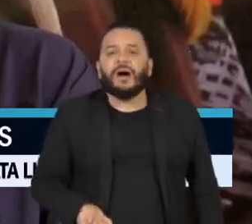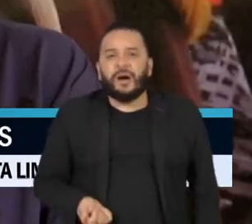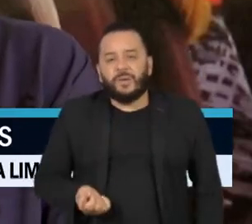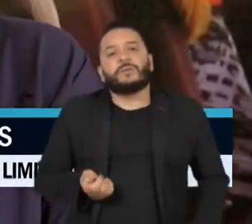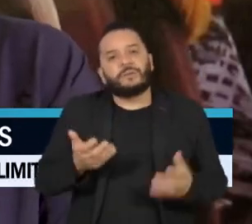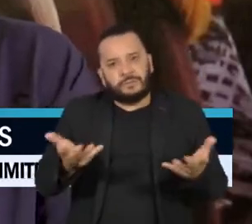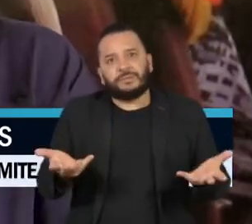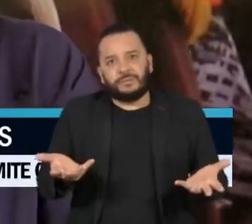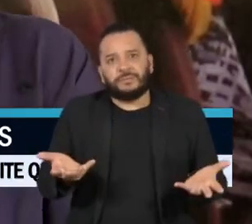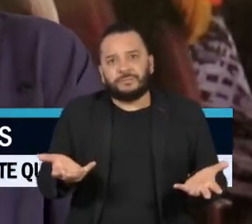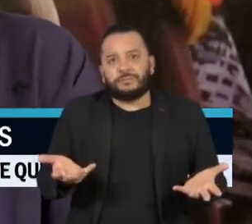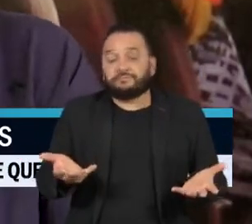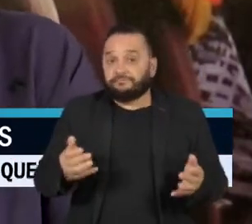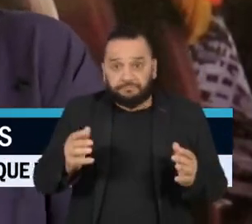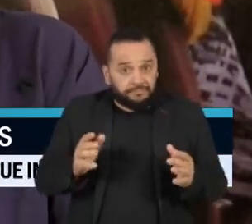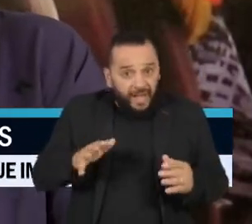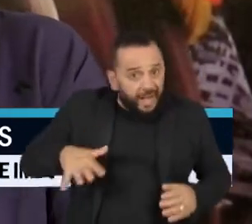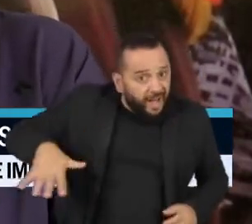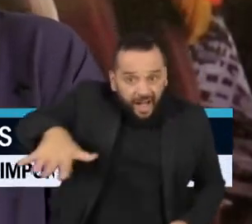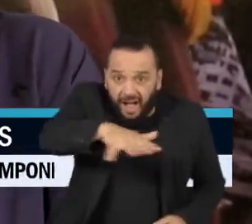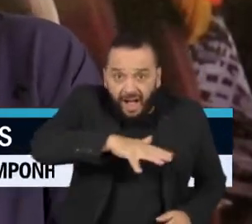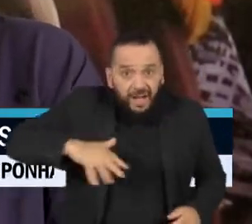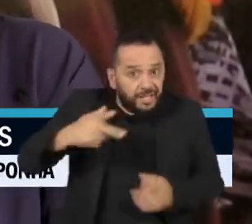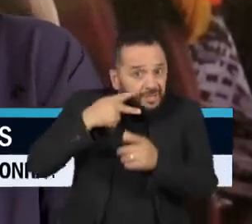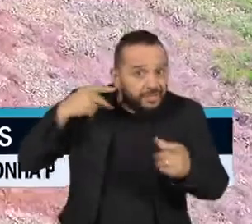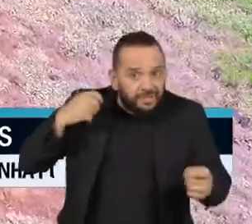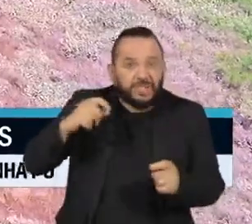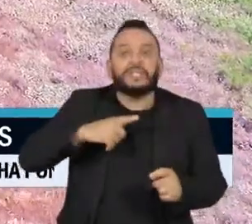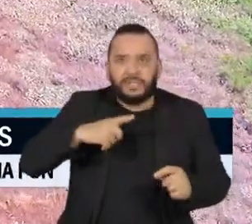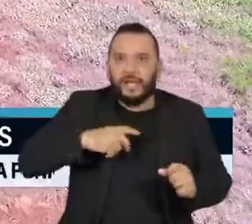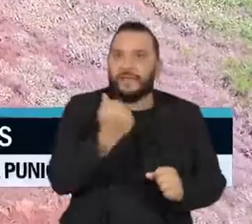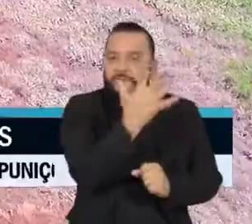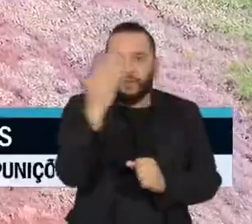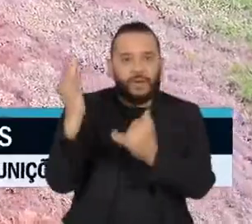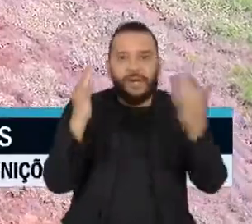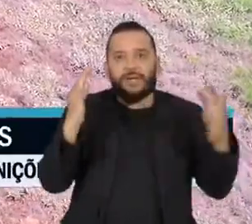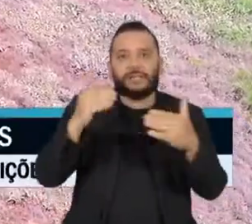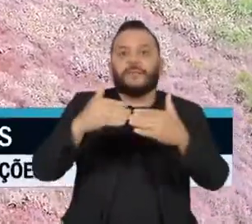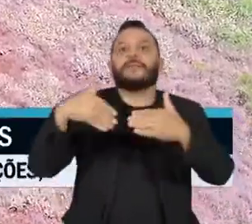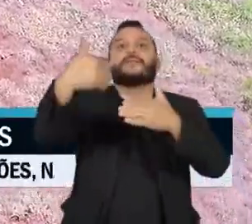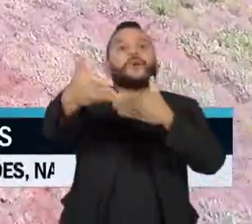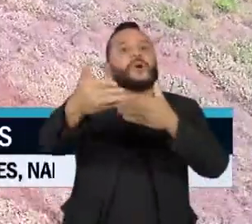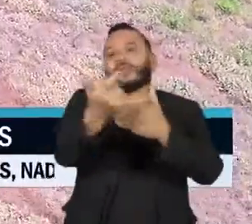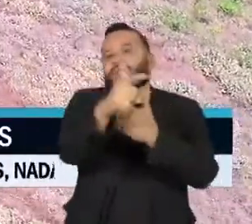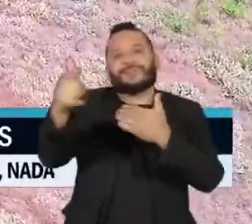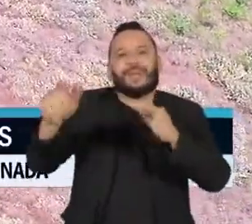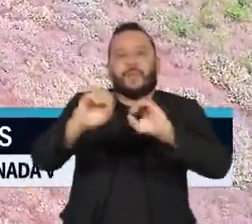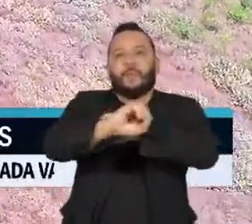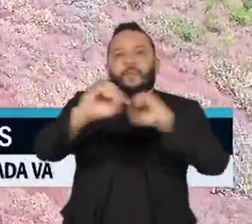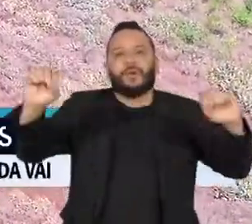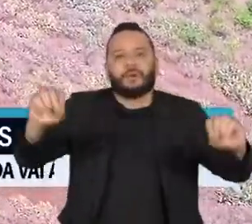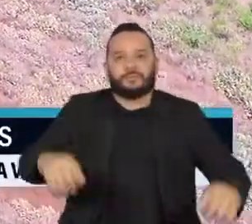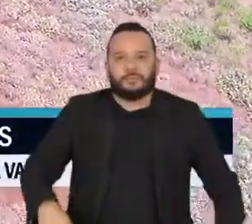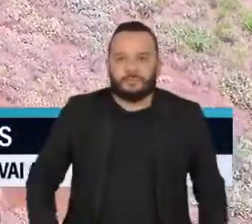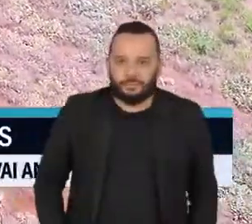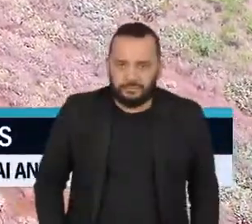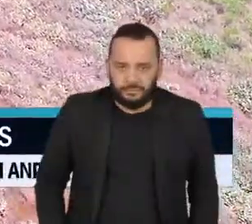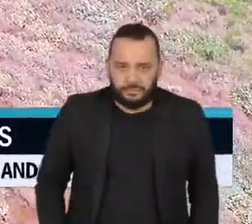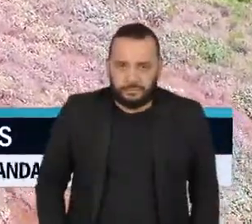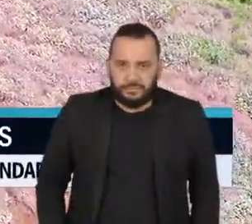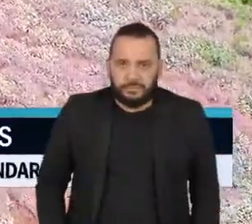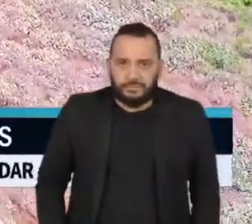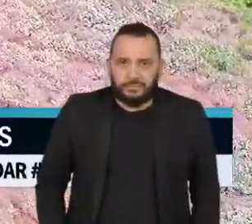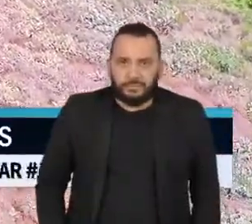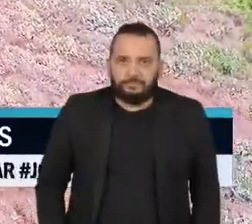território. Dentro da terra indígena tem floresta. Nos contornos não tem mais nada. Um dos